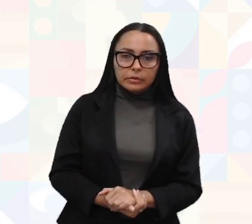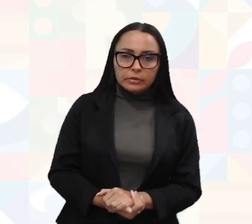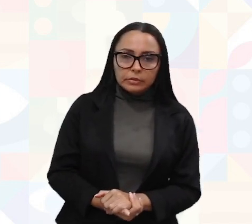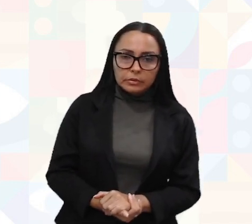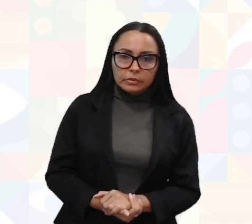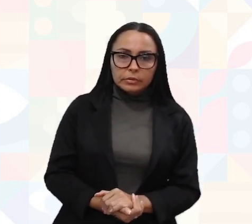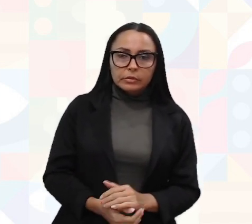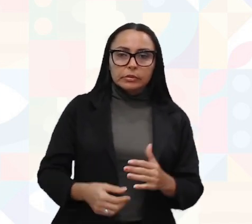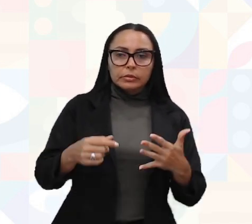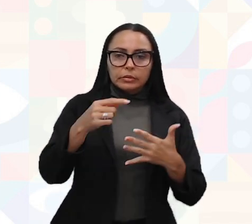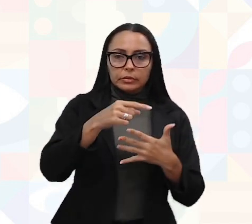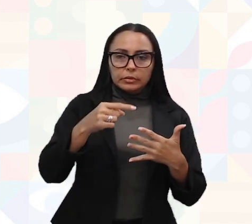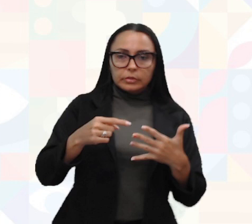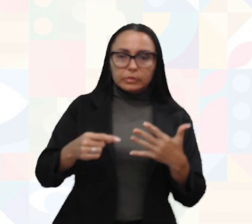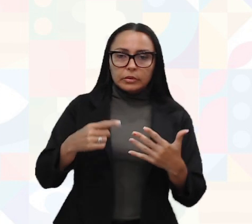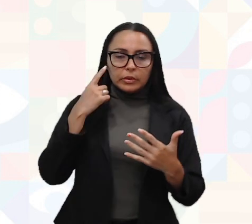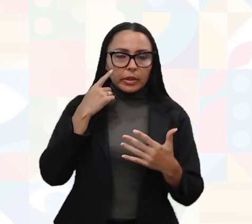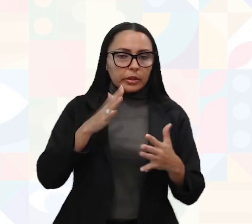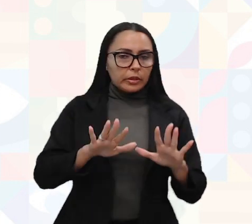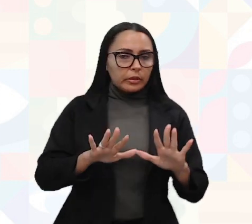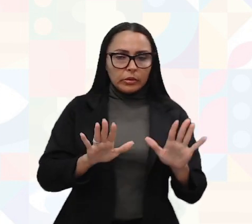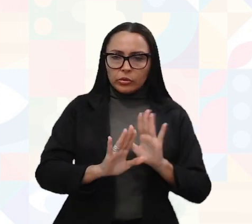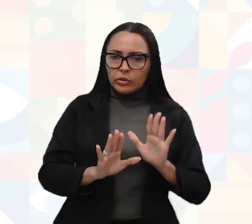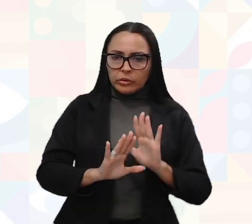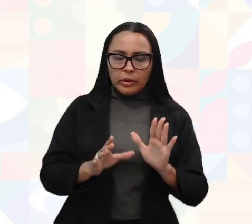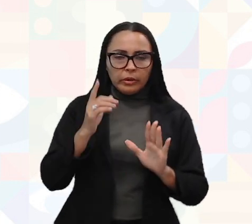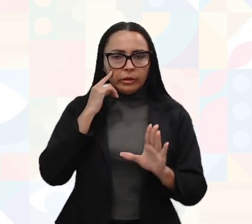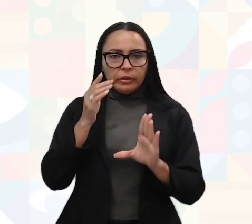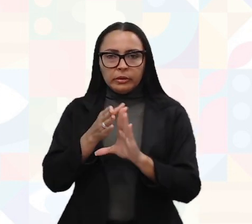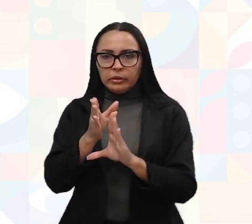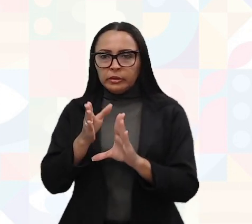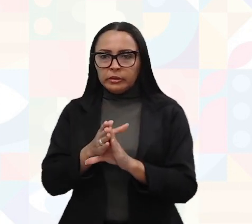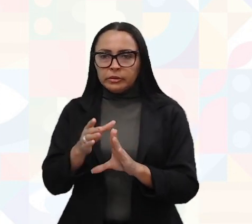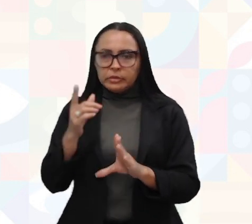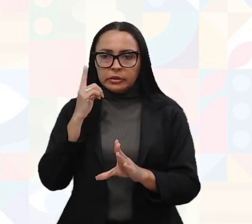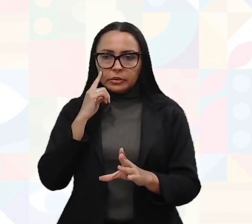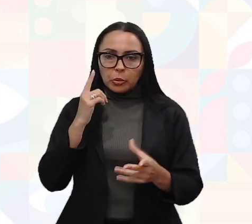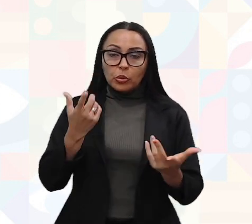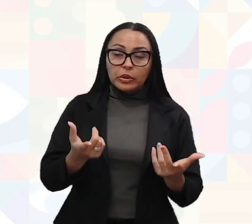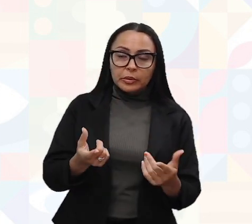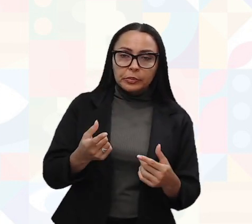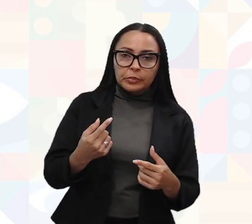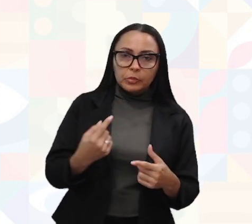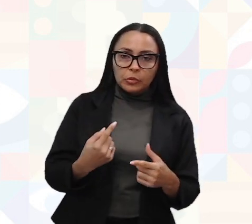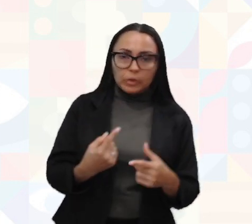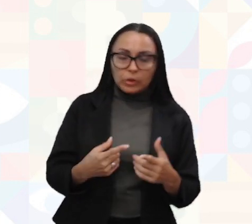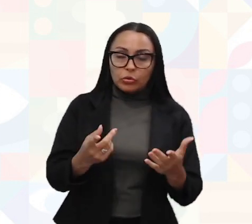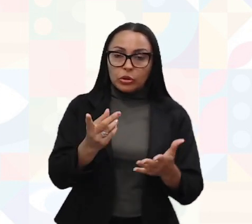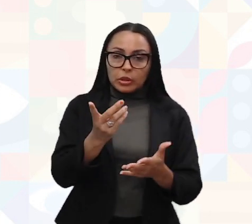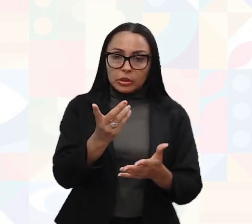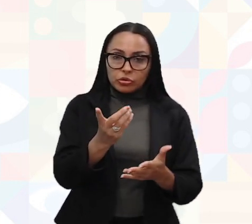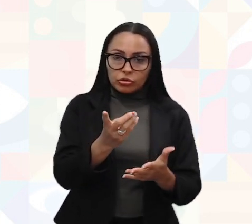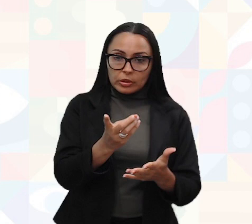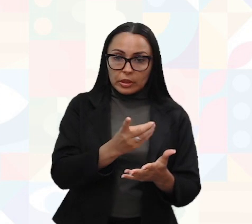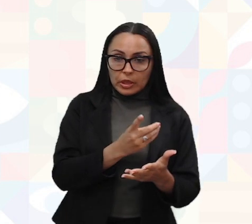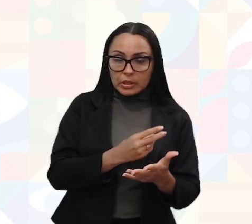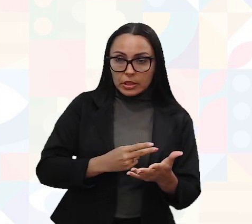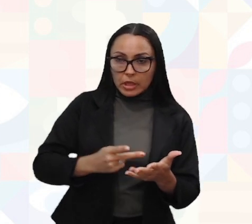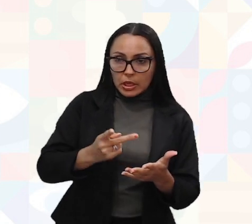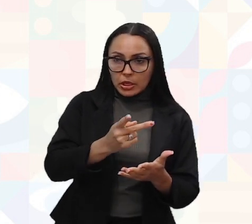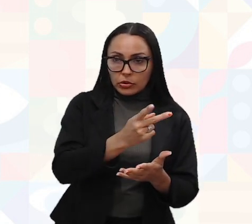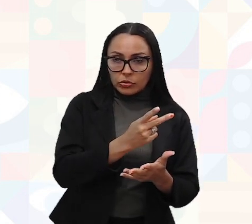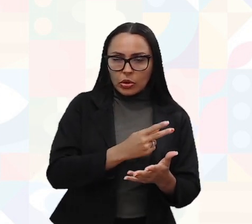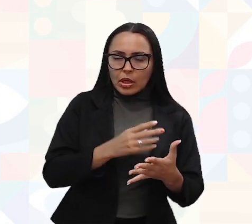que não são sugeridos na consultoria, que a gente não faz porque vai ficar muito mais oneroso, é os desenhos dos móveis bem